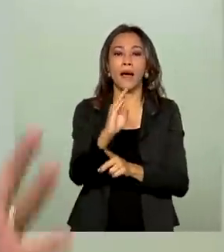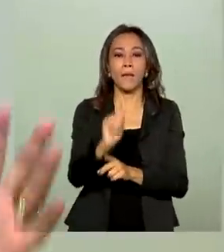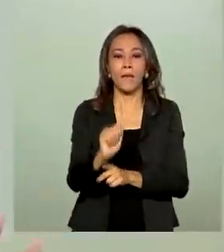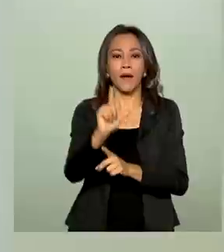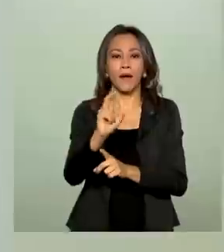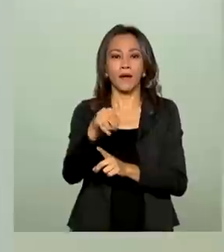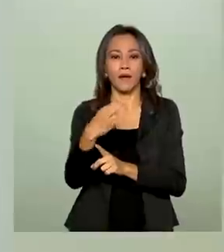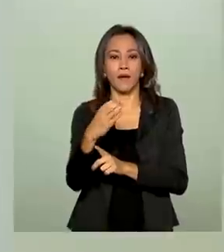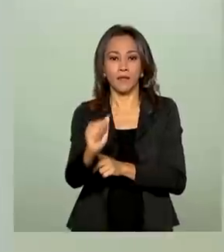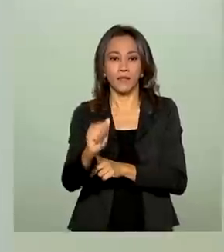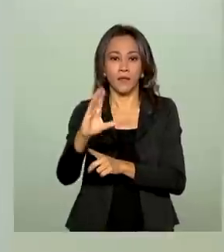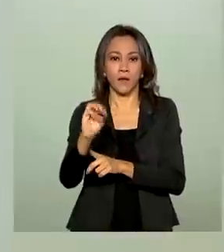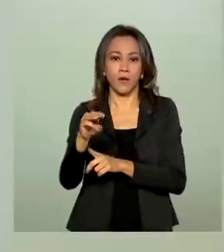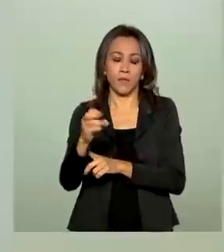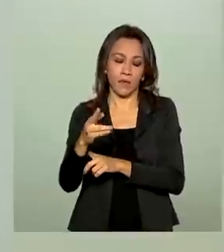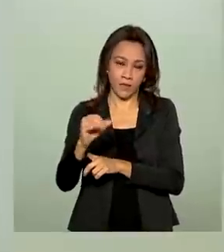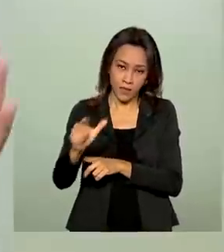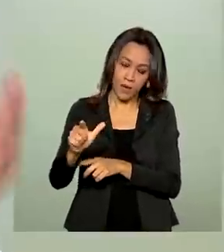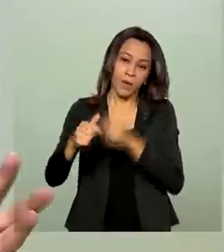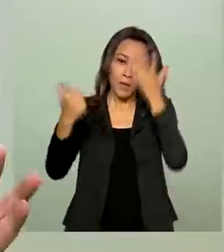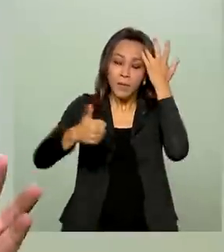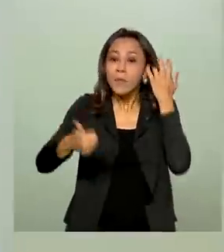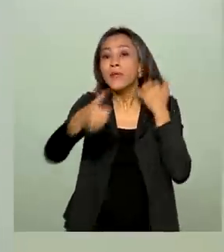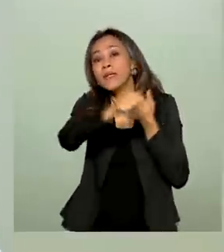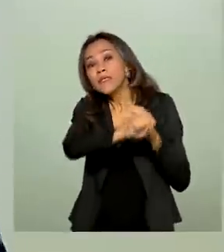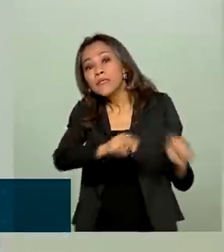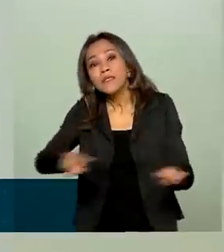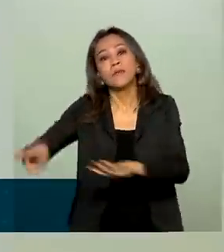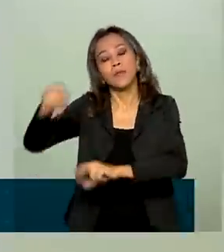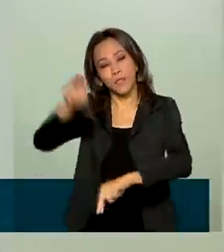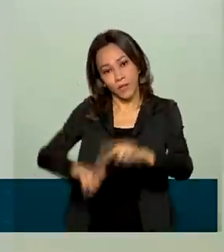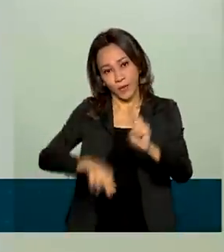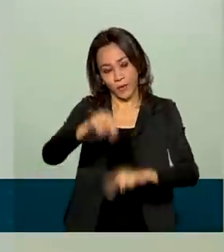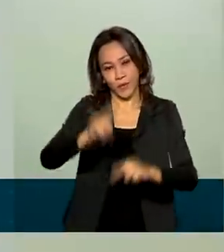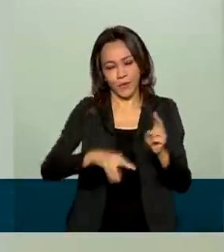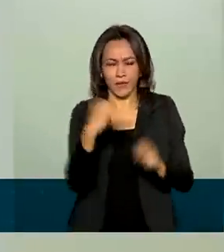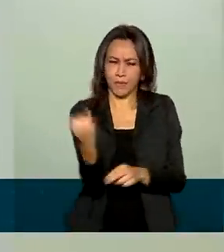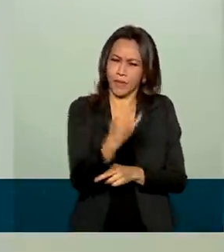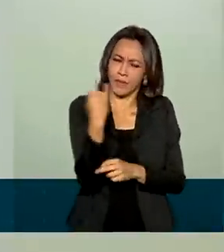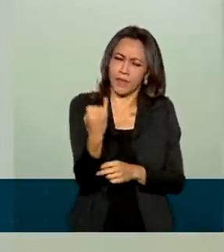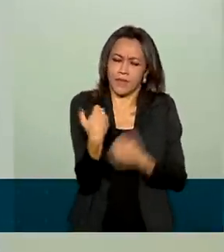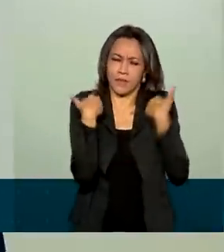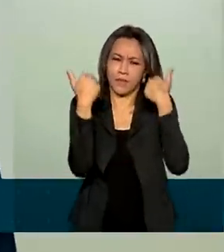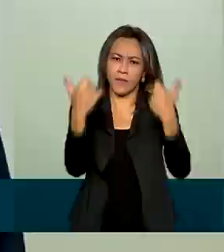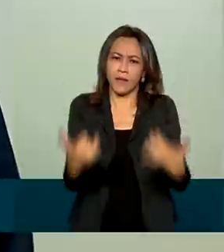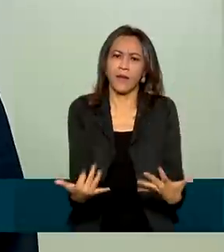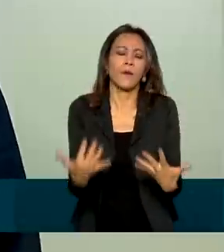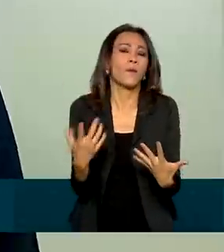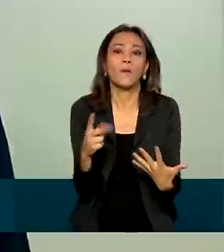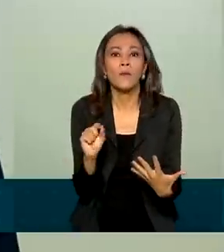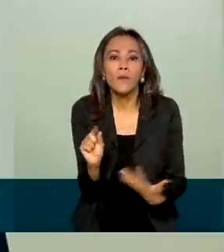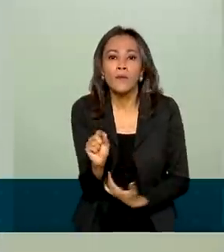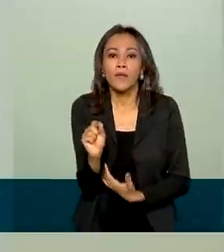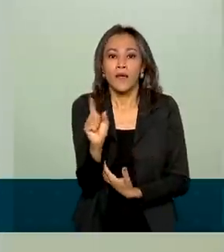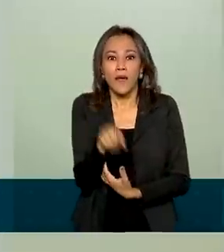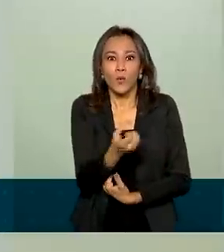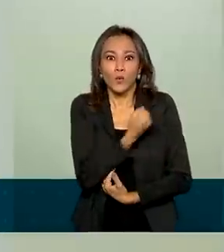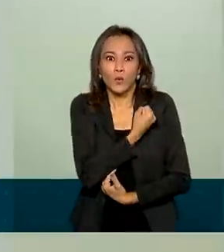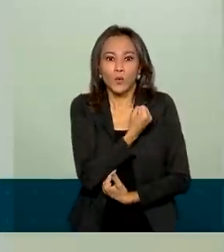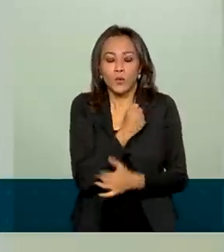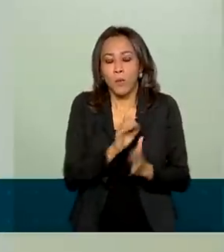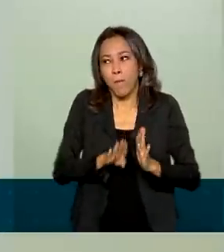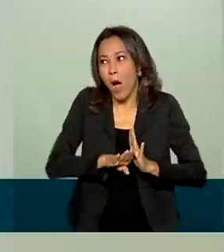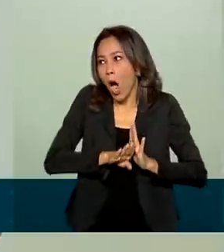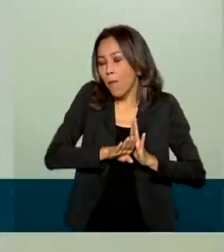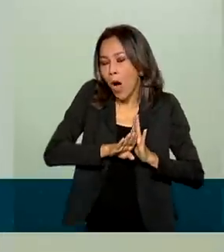semana de junho. E é interessante esse período e esse destaque que nós estamos dando hoje em função dos números recordes que